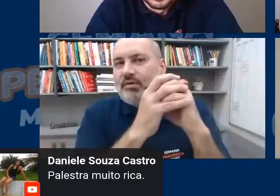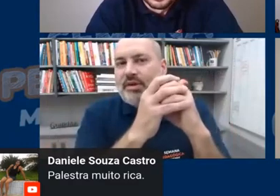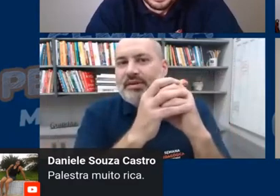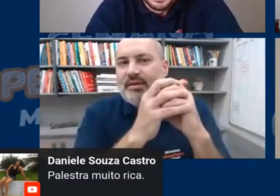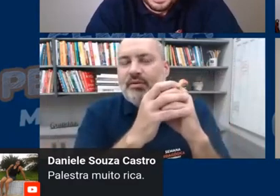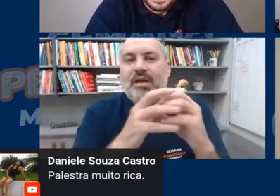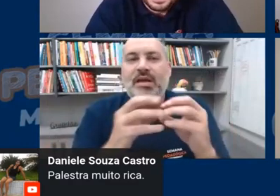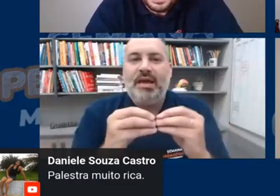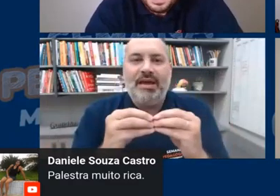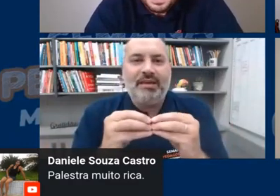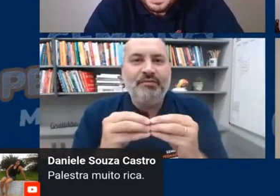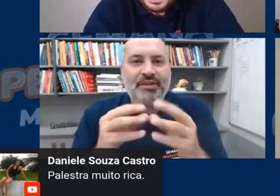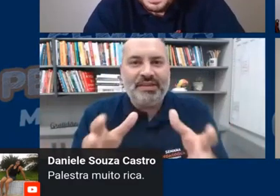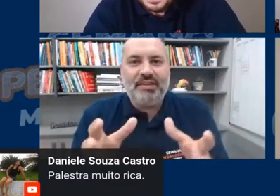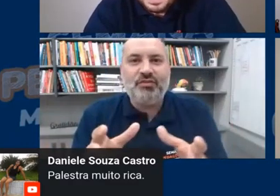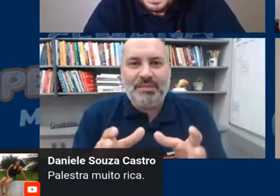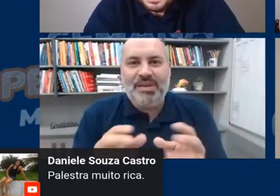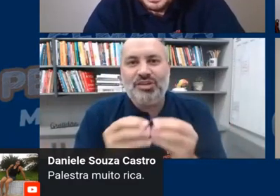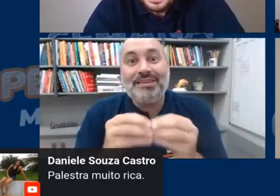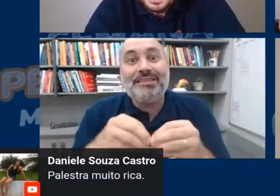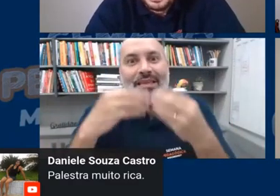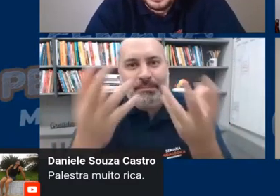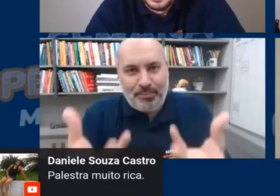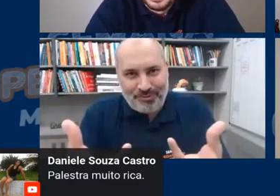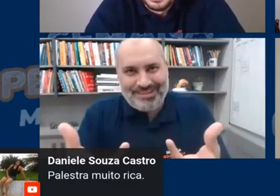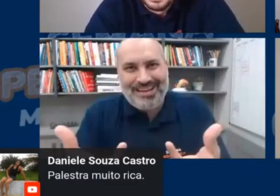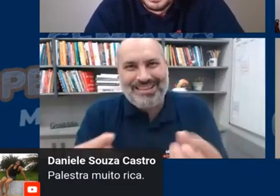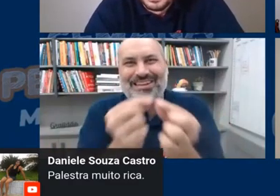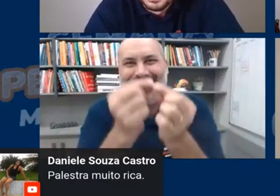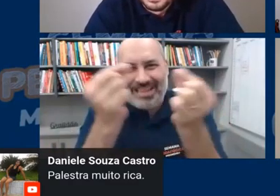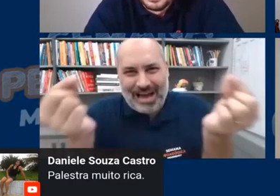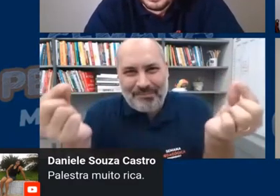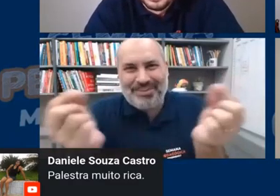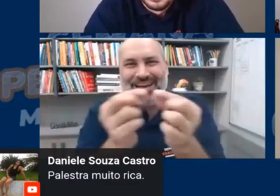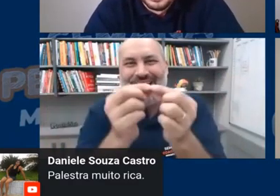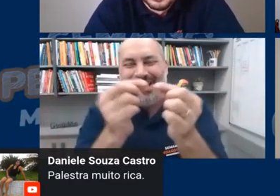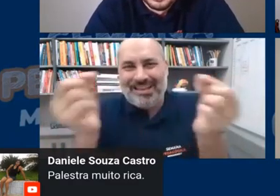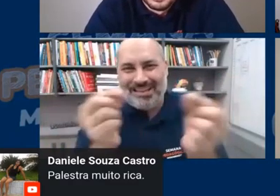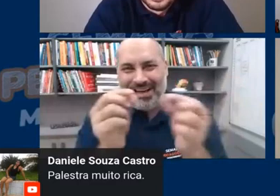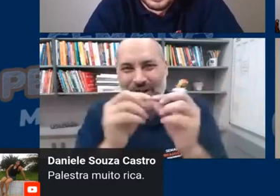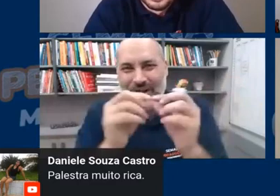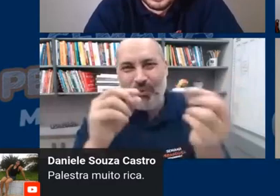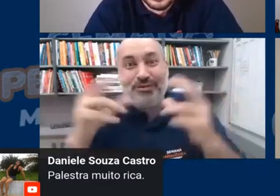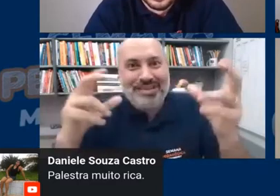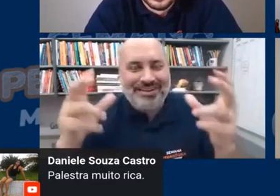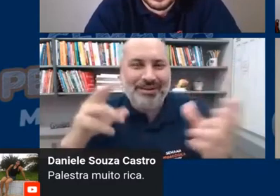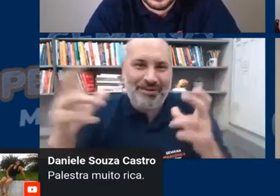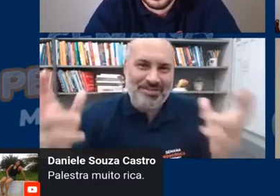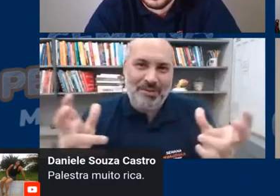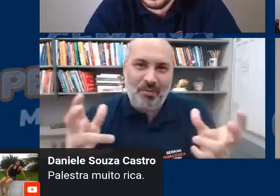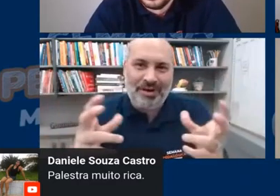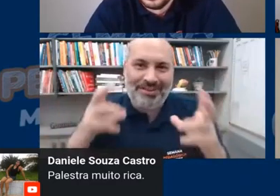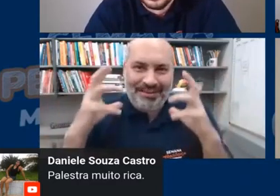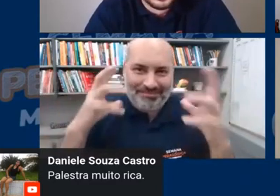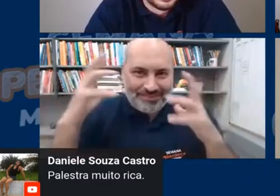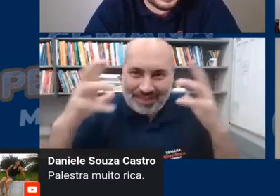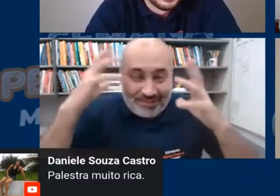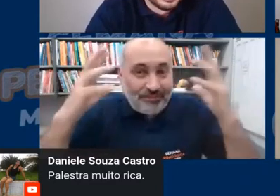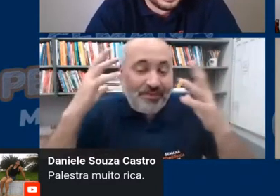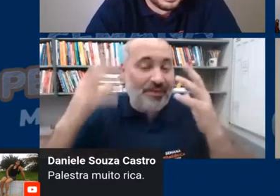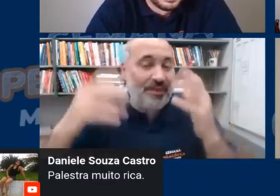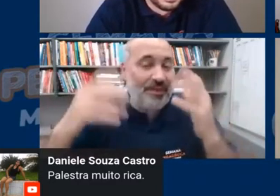entendeu conheceu que você vai ter justamente esse tempo da sinapse da consolidação de memórias da